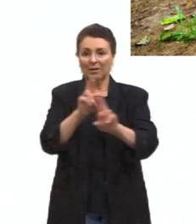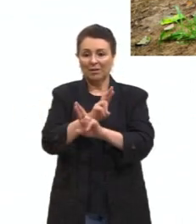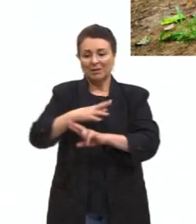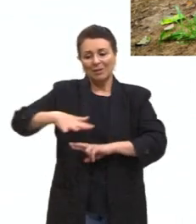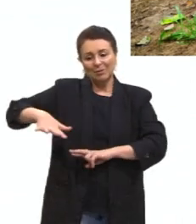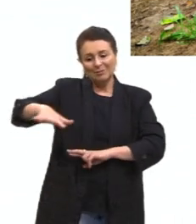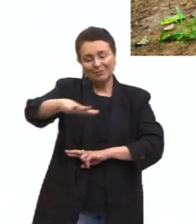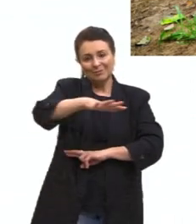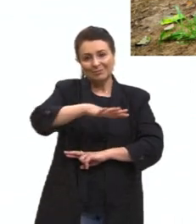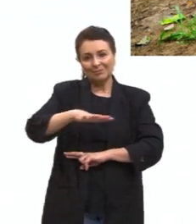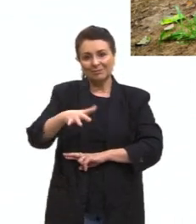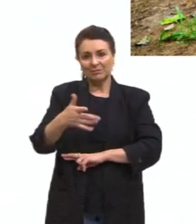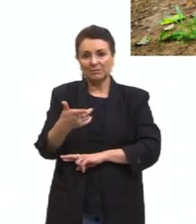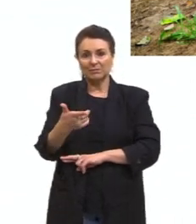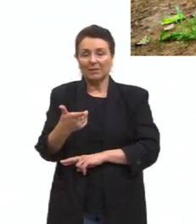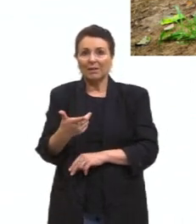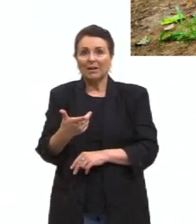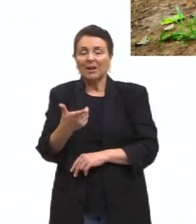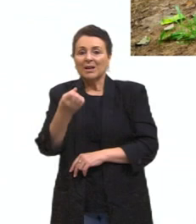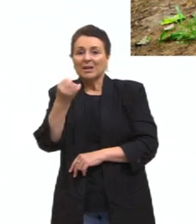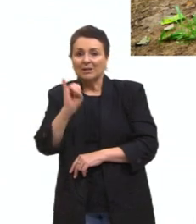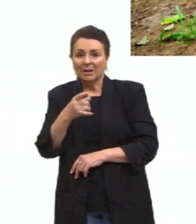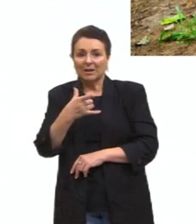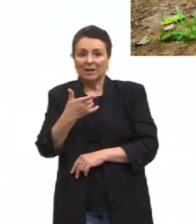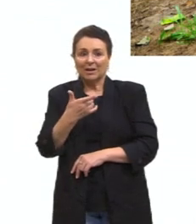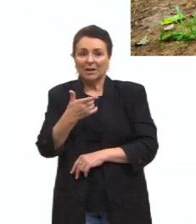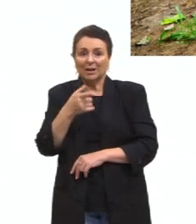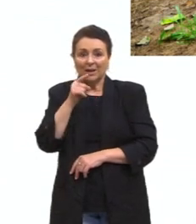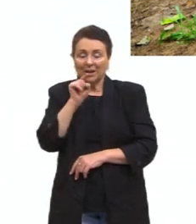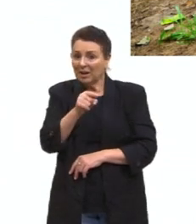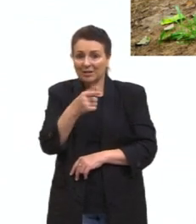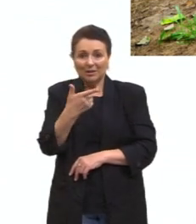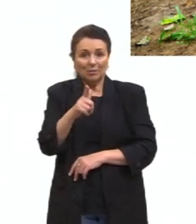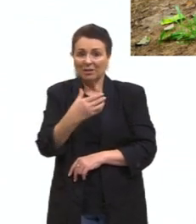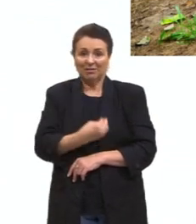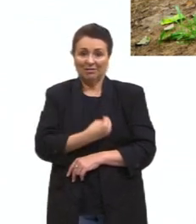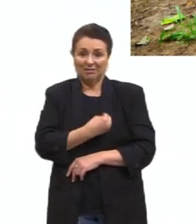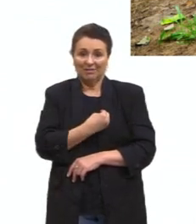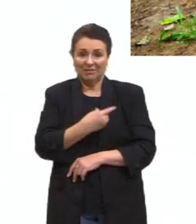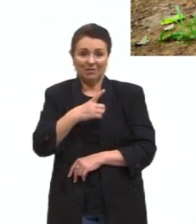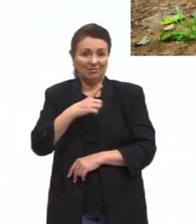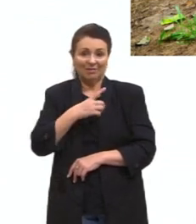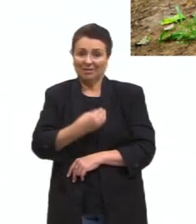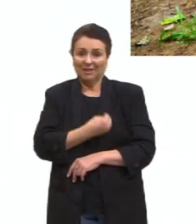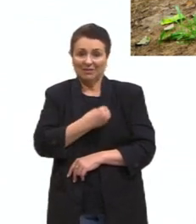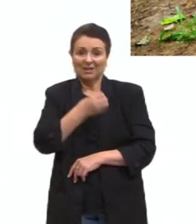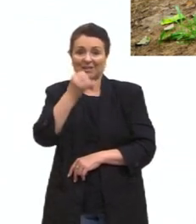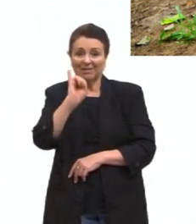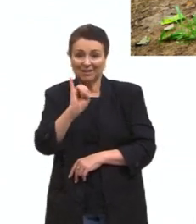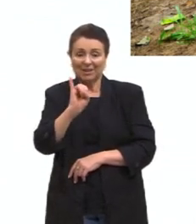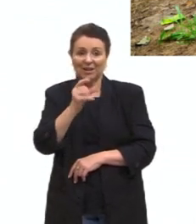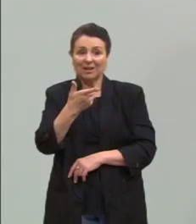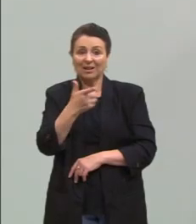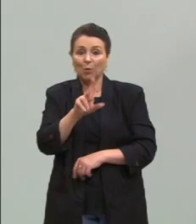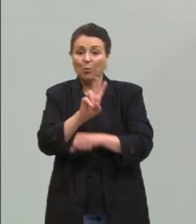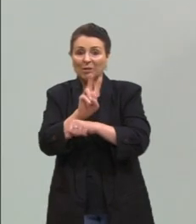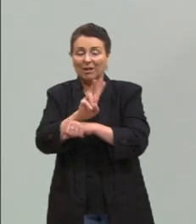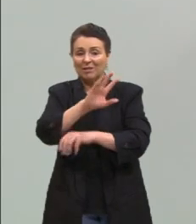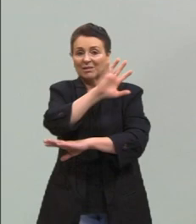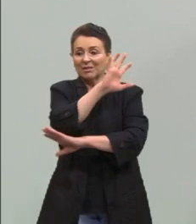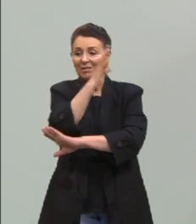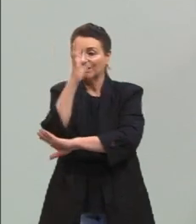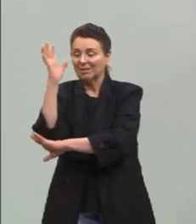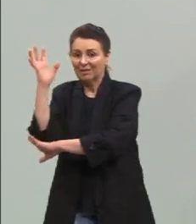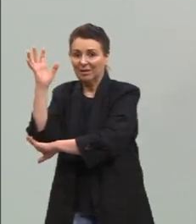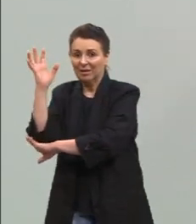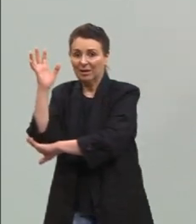Ele não existiria se não existisse a Amazônia, ou essas questões das árvores. E ele tenta manter essa forma dele, porque